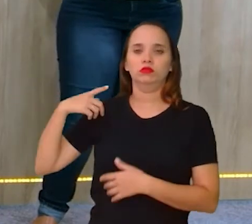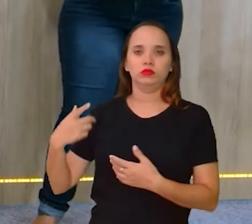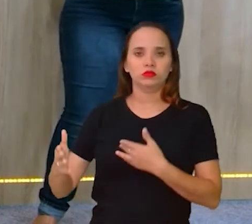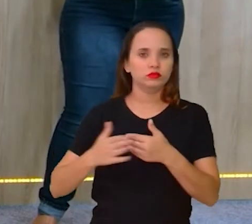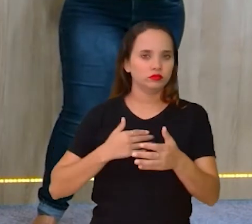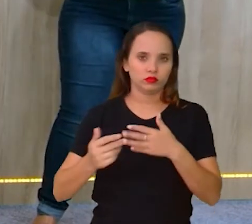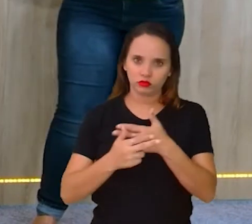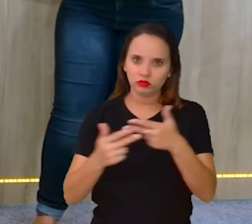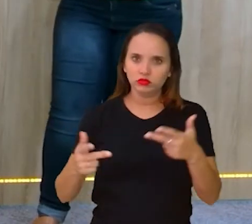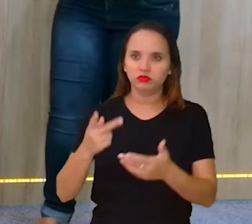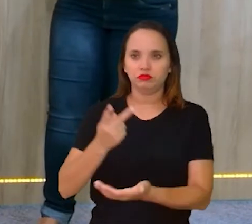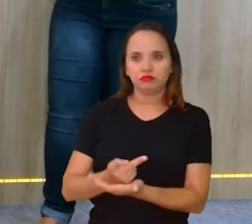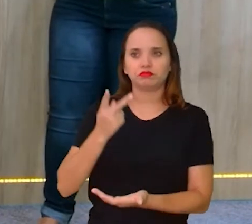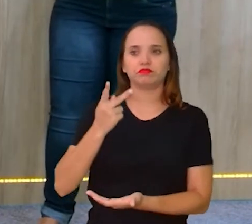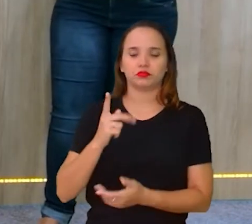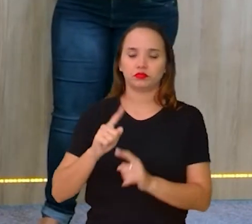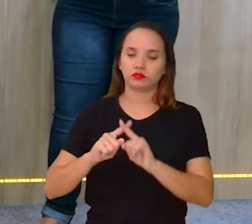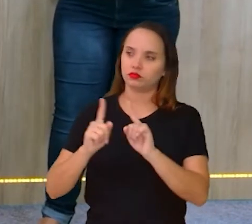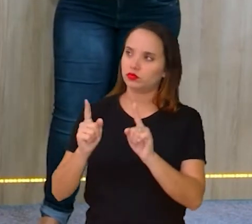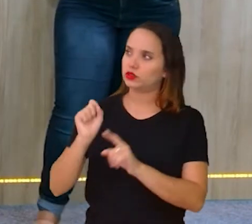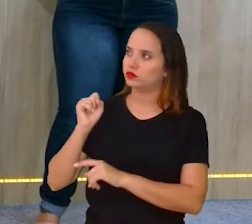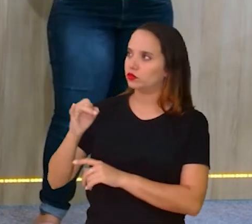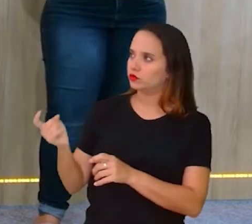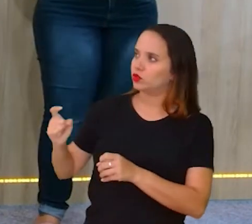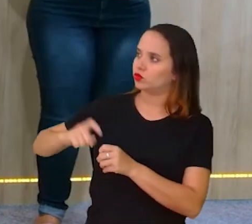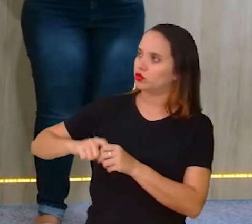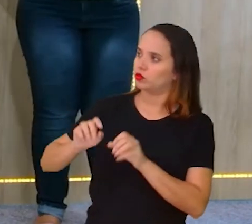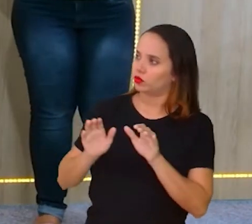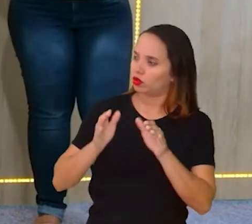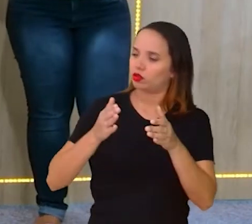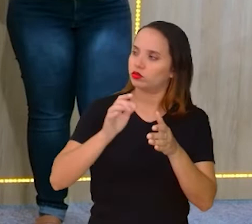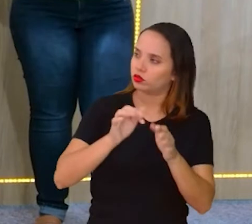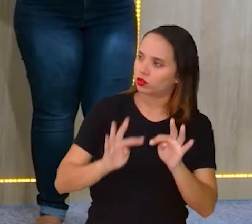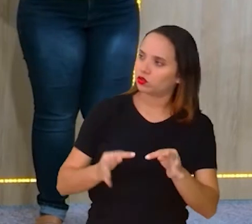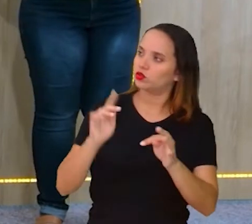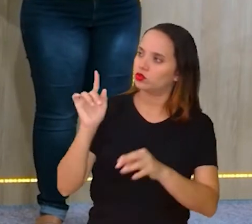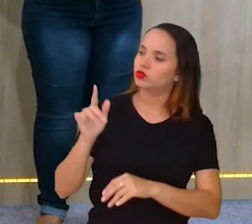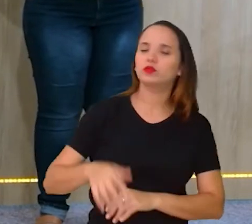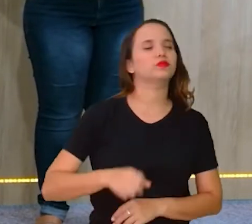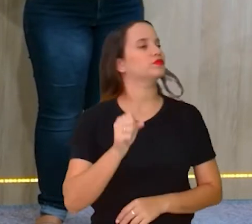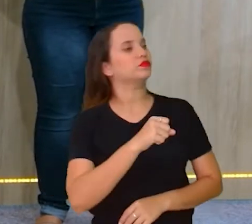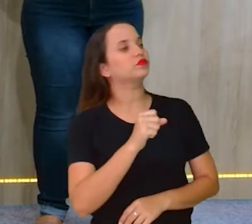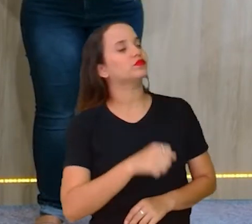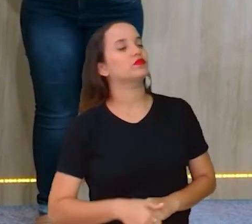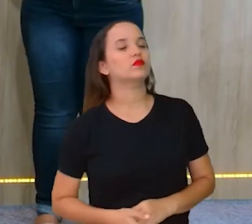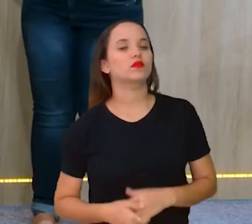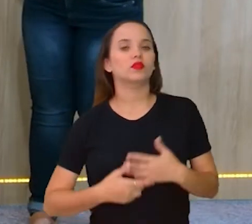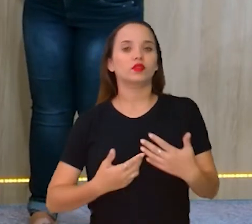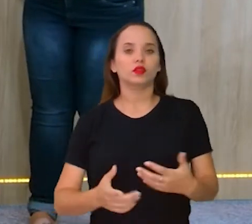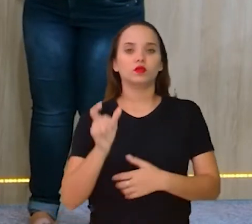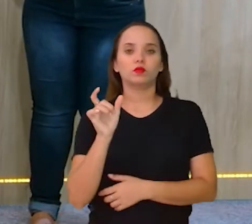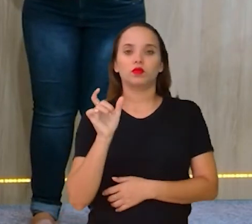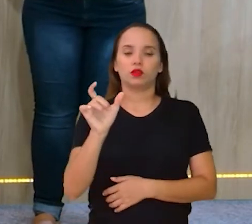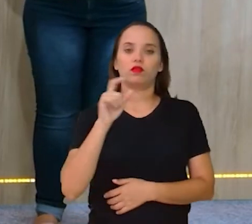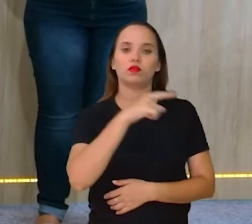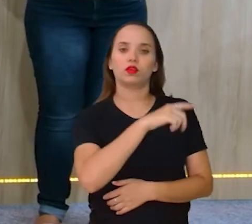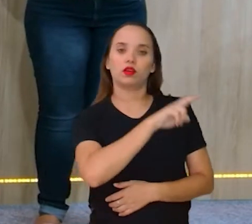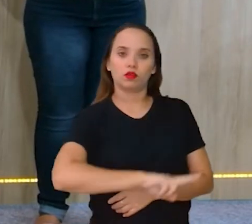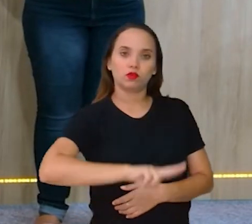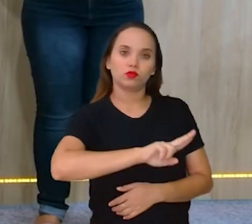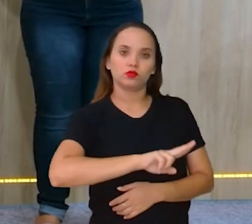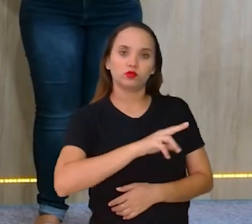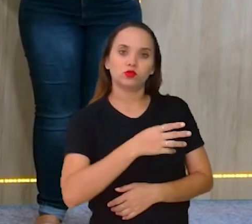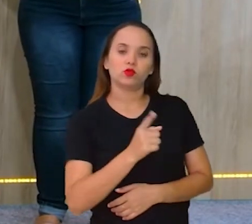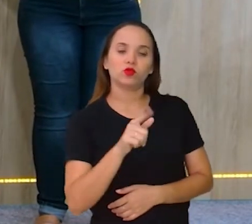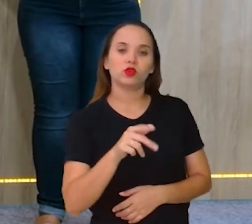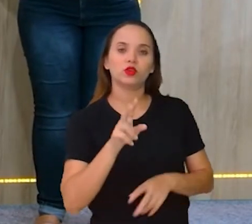alguma coisa. Mas pensando aí na parte de tecnologia, não é, Tiago? Exatamente. Então, assim, um termo que a professora Carla usou há pouco, a questão